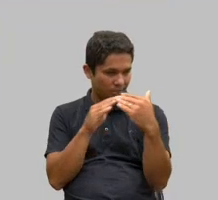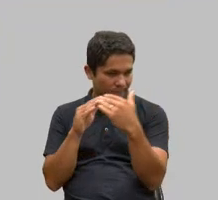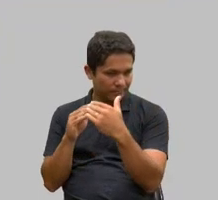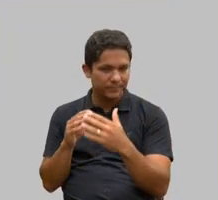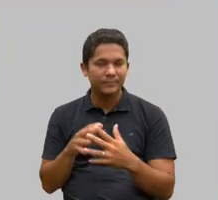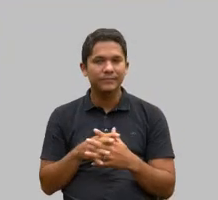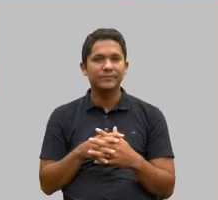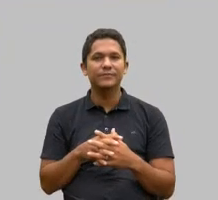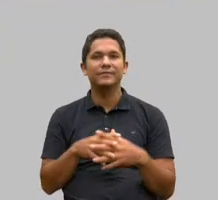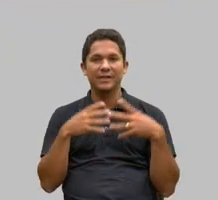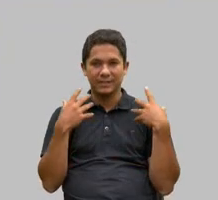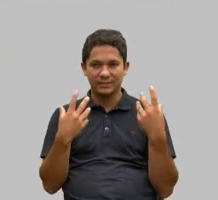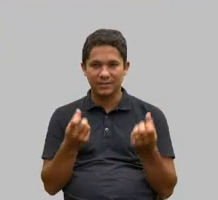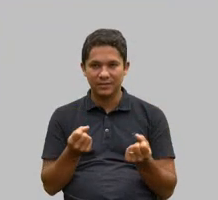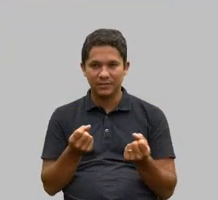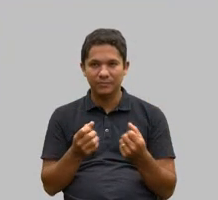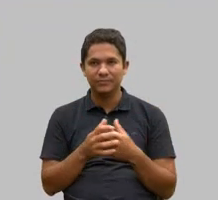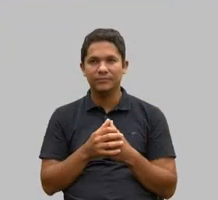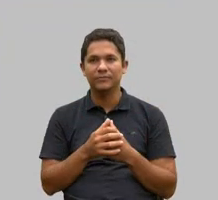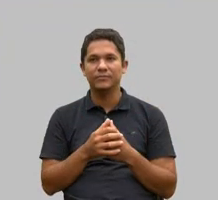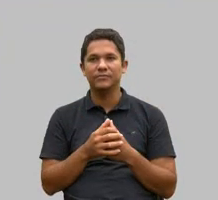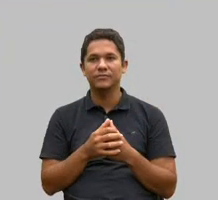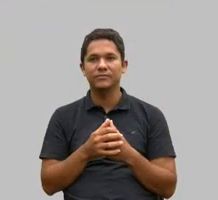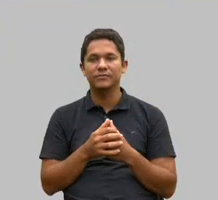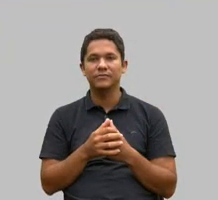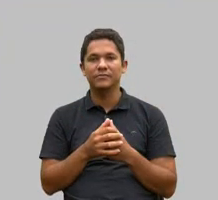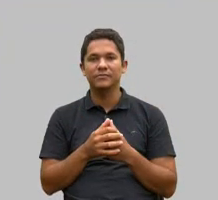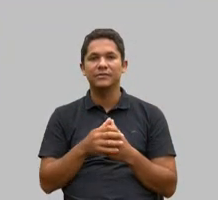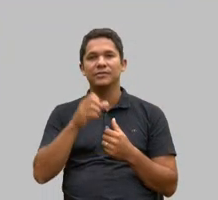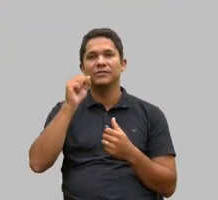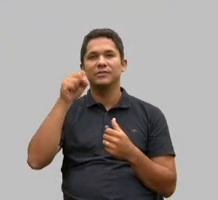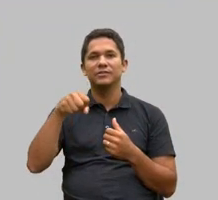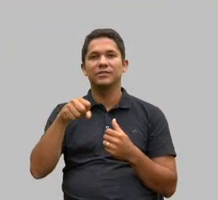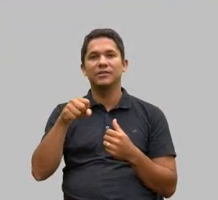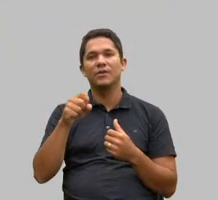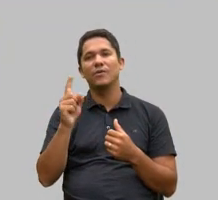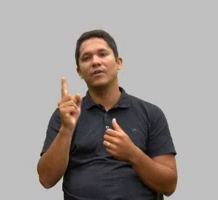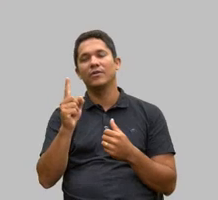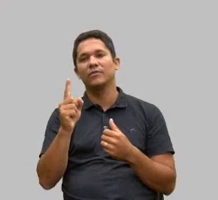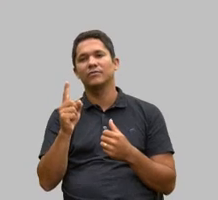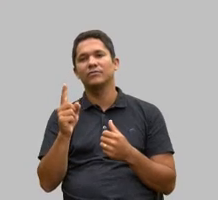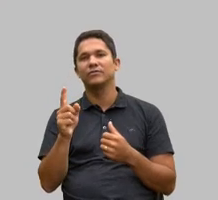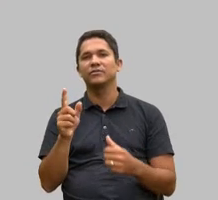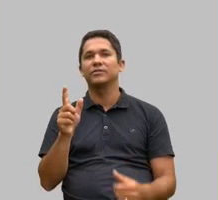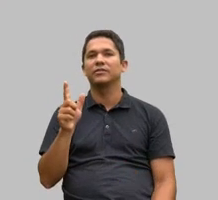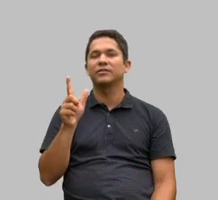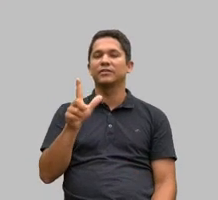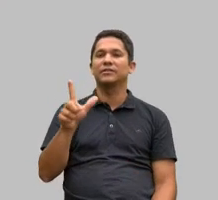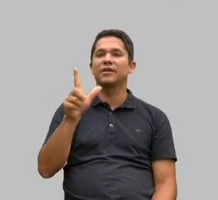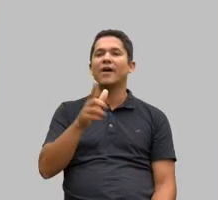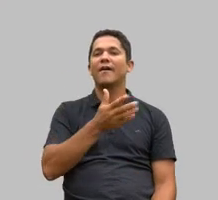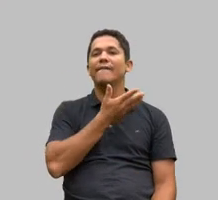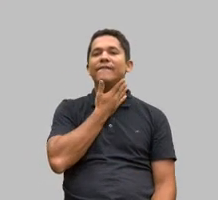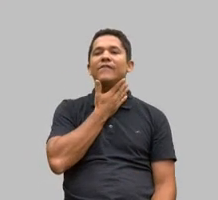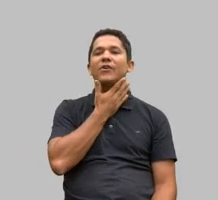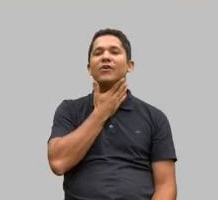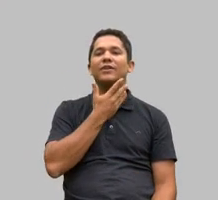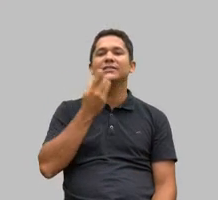aceitam sim ou não lógico a senhora a voz da experiência a